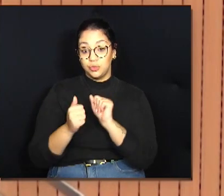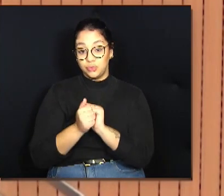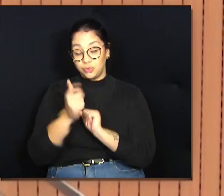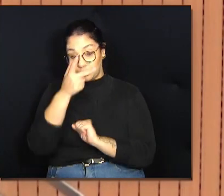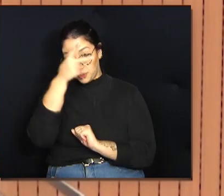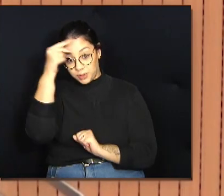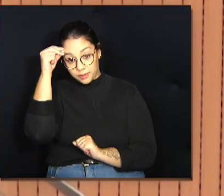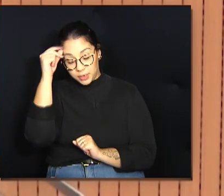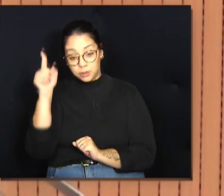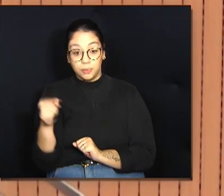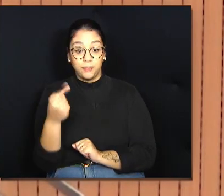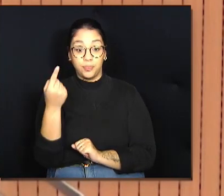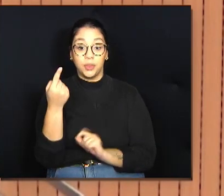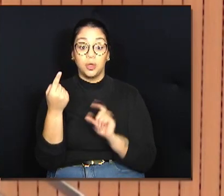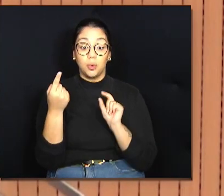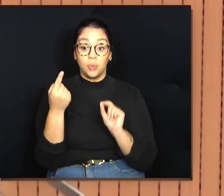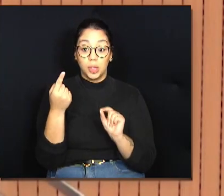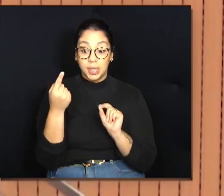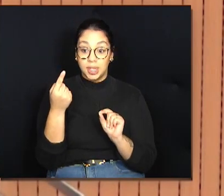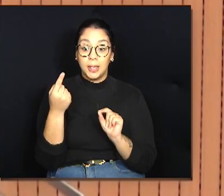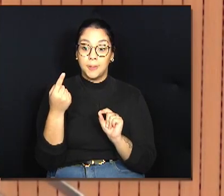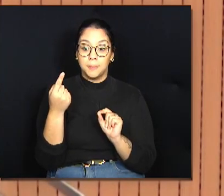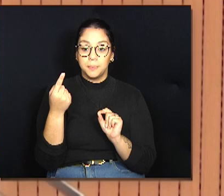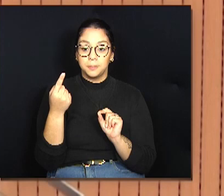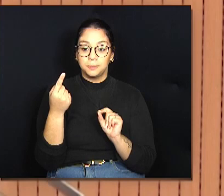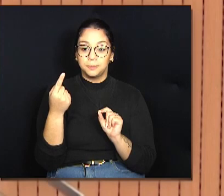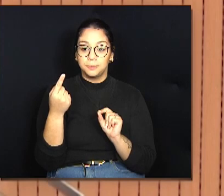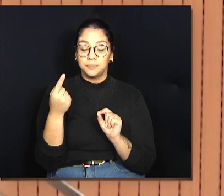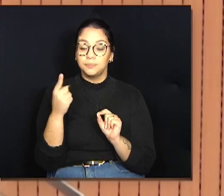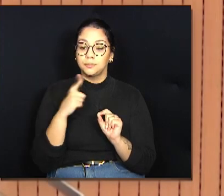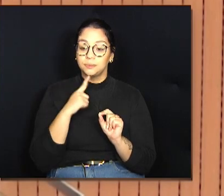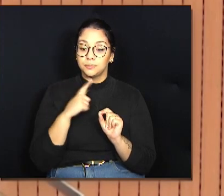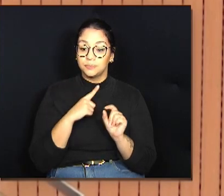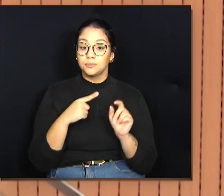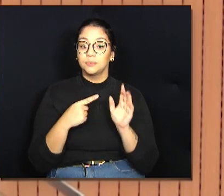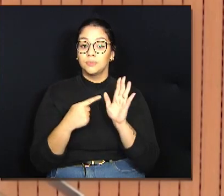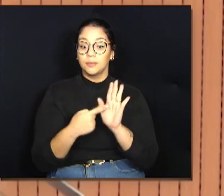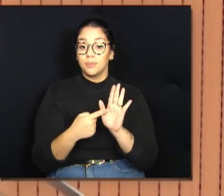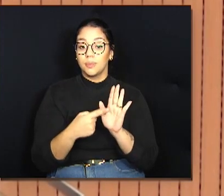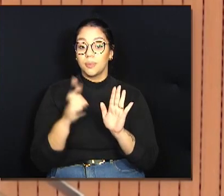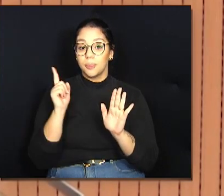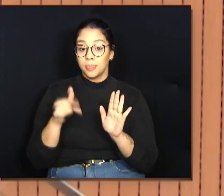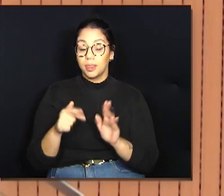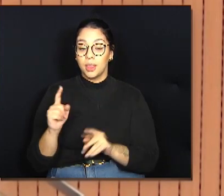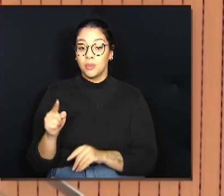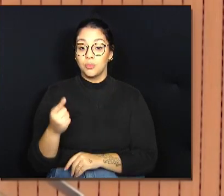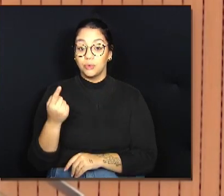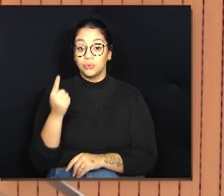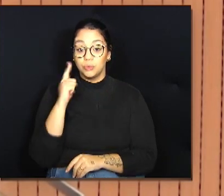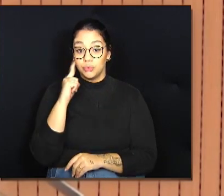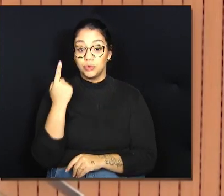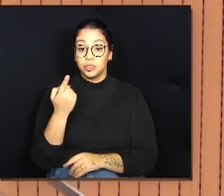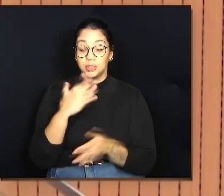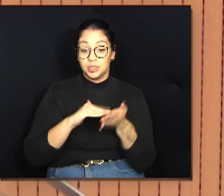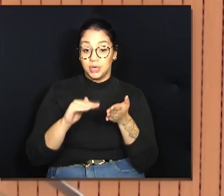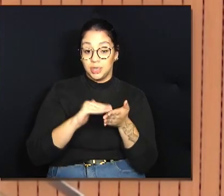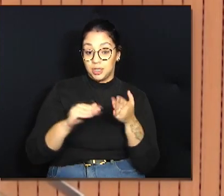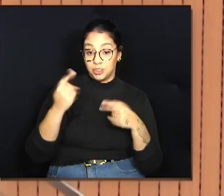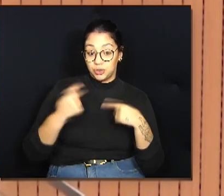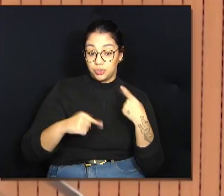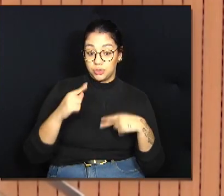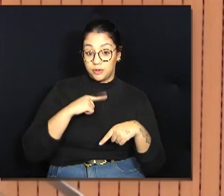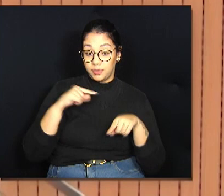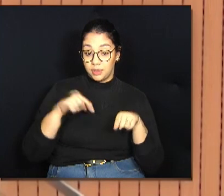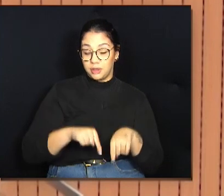E um deles, ele foi pontuado num dia que a Secretaria veio fazer uma discussão na nossa cidade.